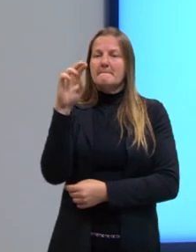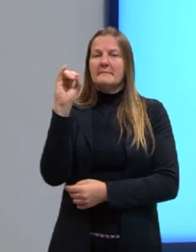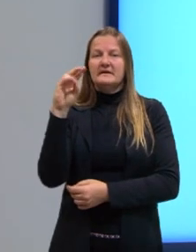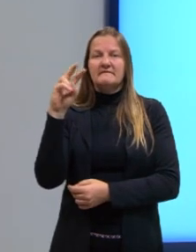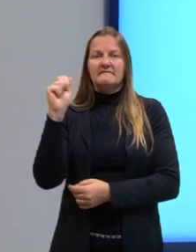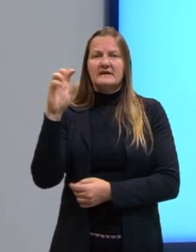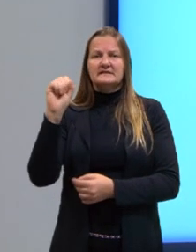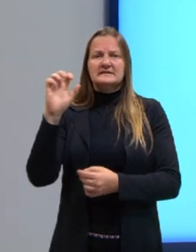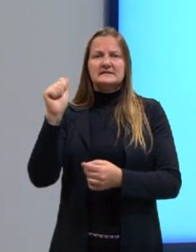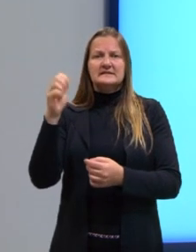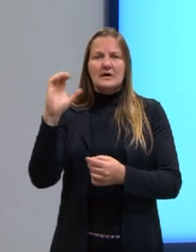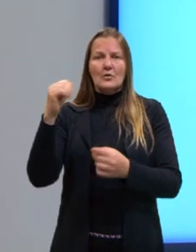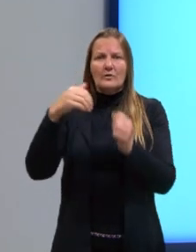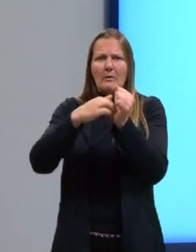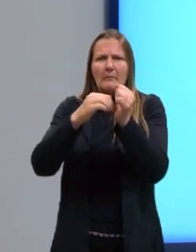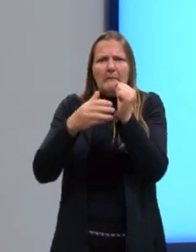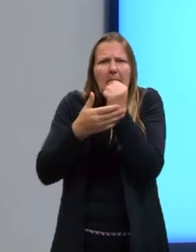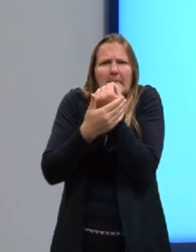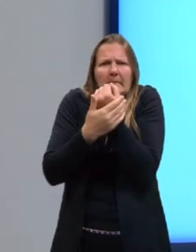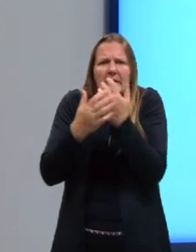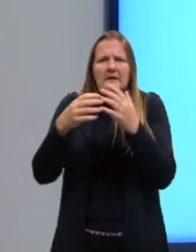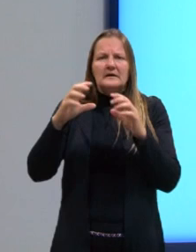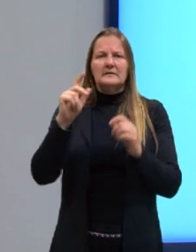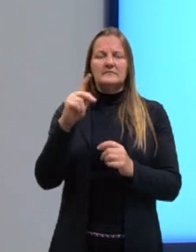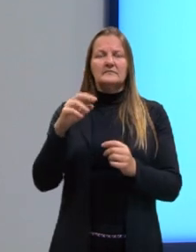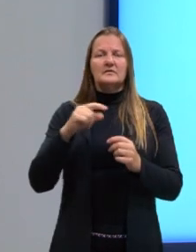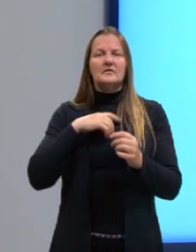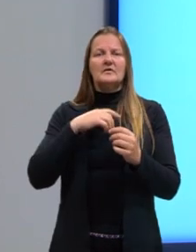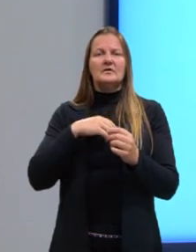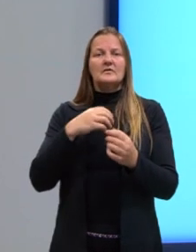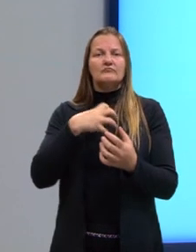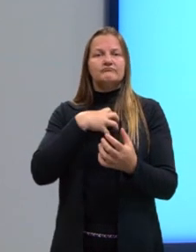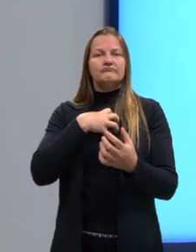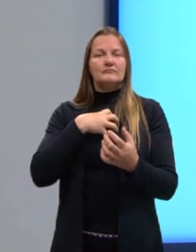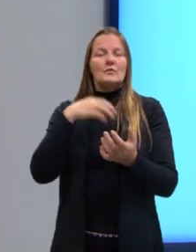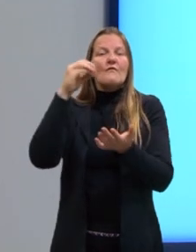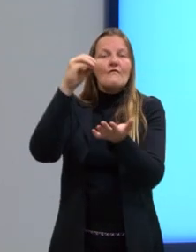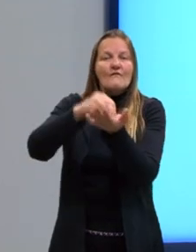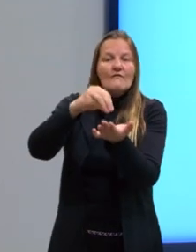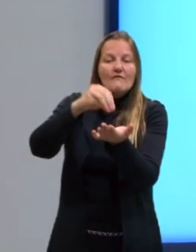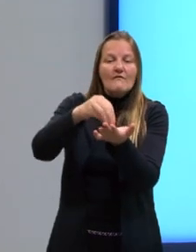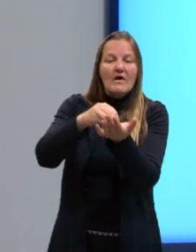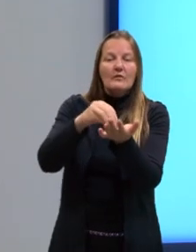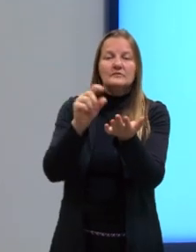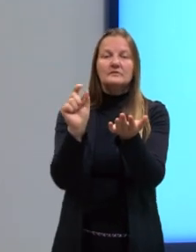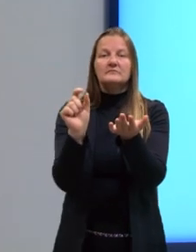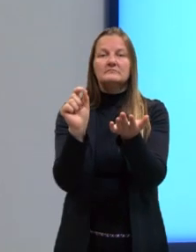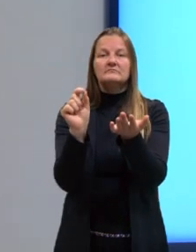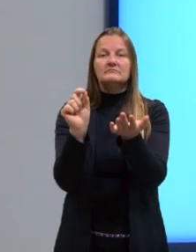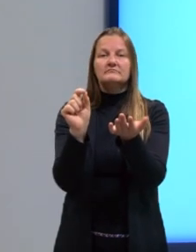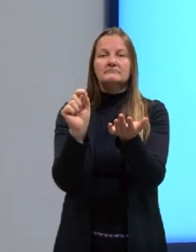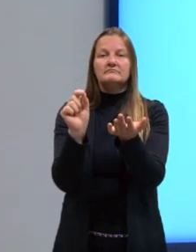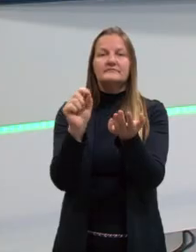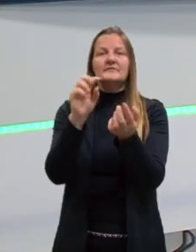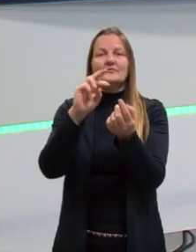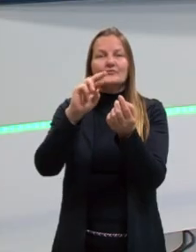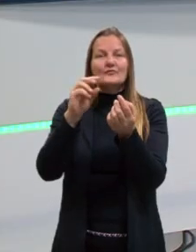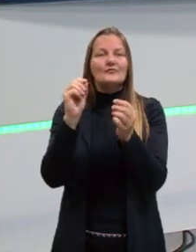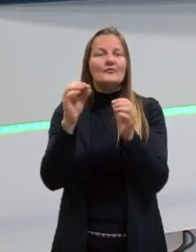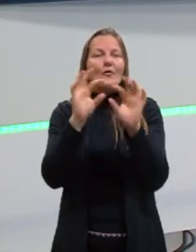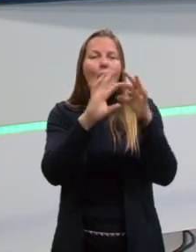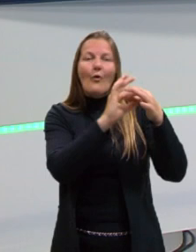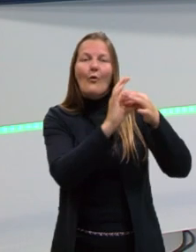Qualquer uma dessas palavras vai corresponder. Vai depender do contexto em que eu pretendo